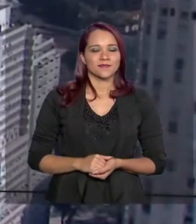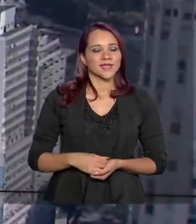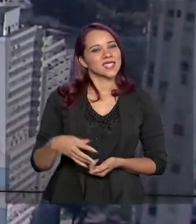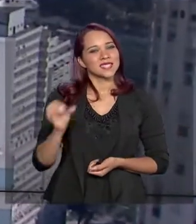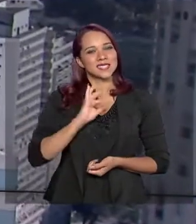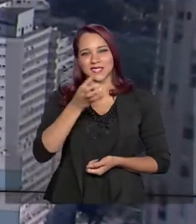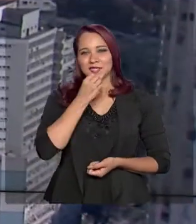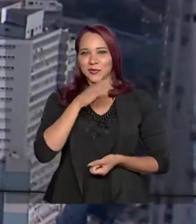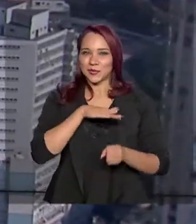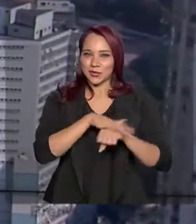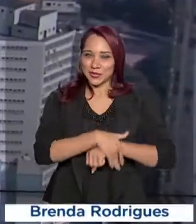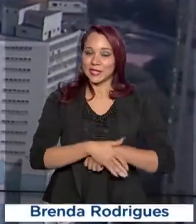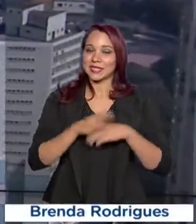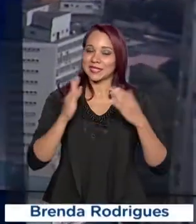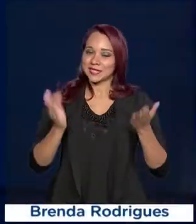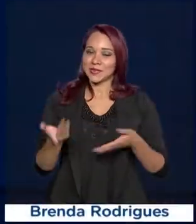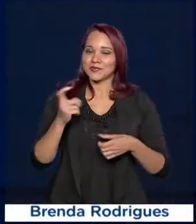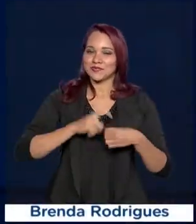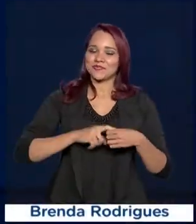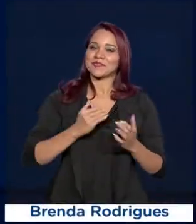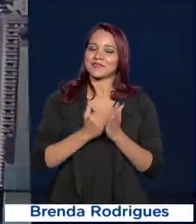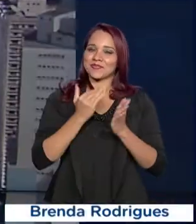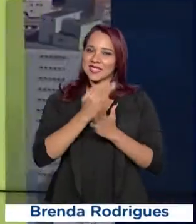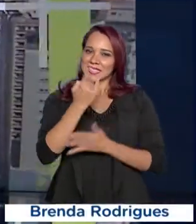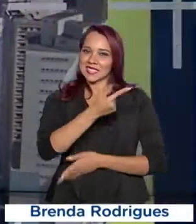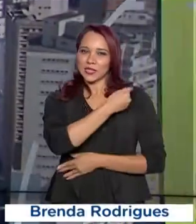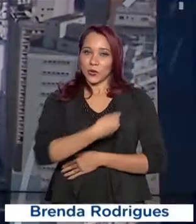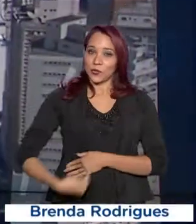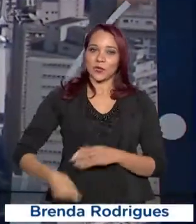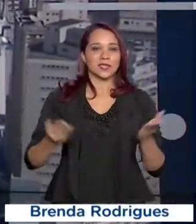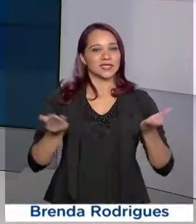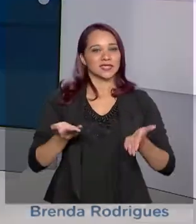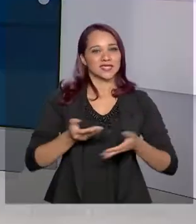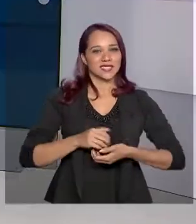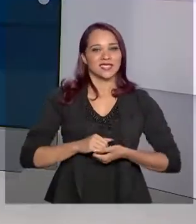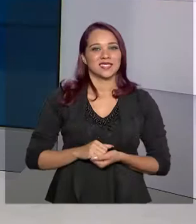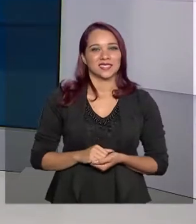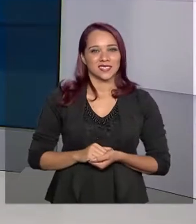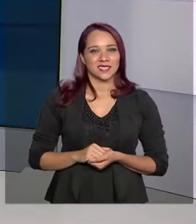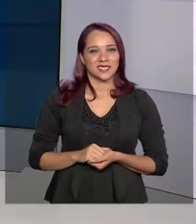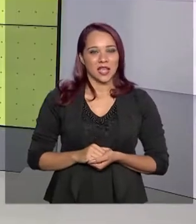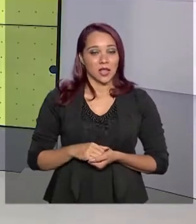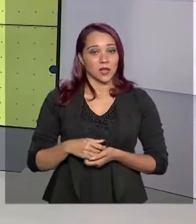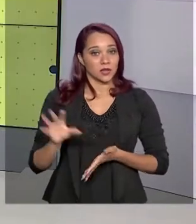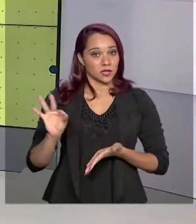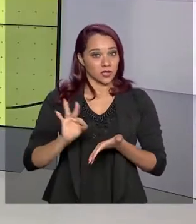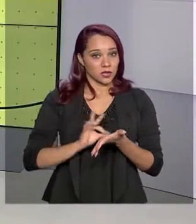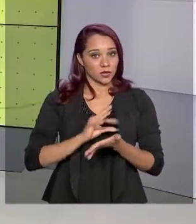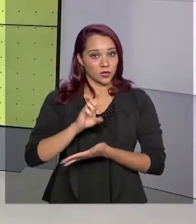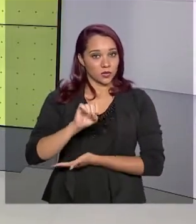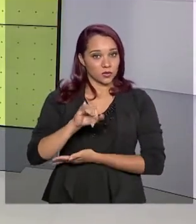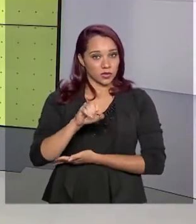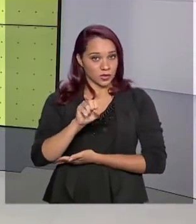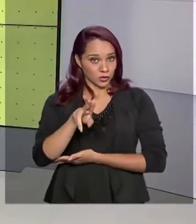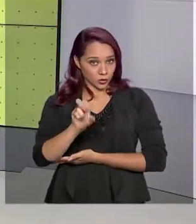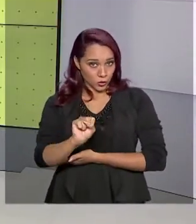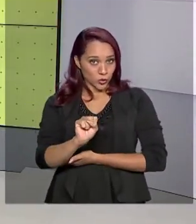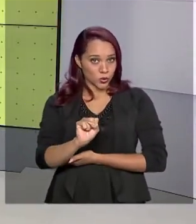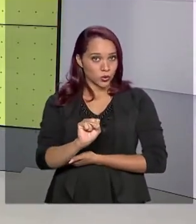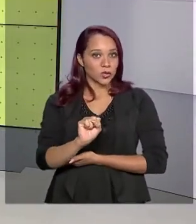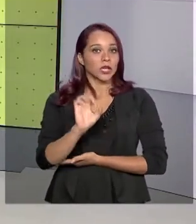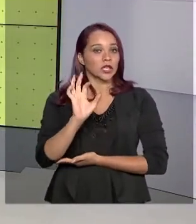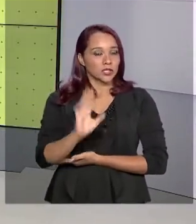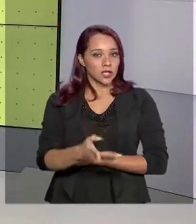Olá, boa noite. Estamos de volta com mais uma edição do Governo Agora. As inscrições do SISU, o Sistema de Seleção